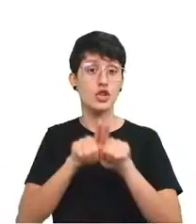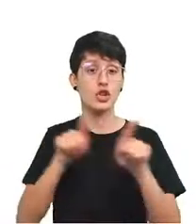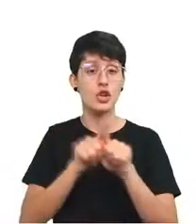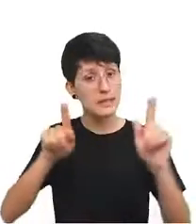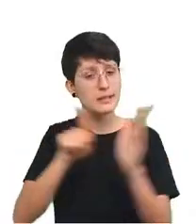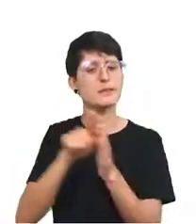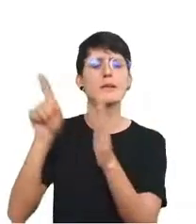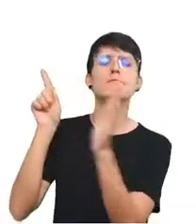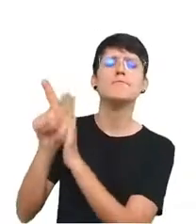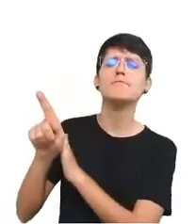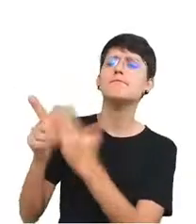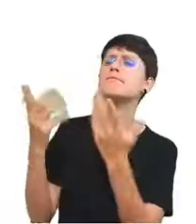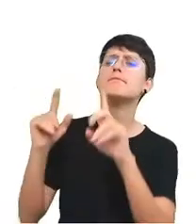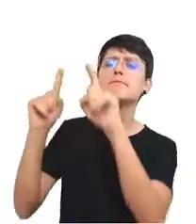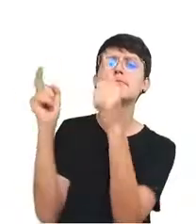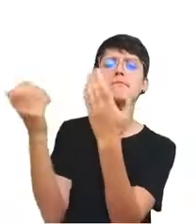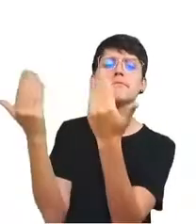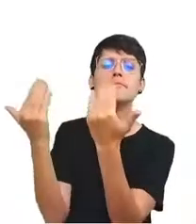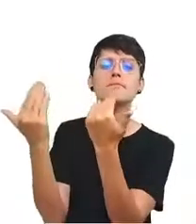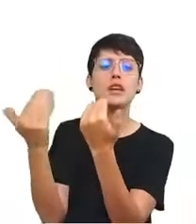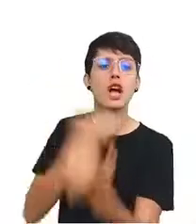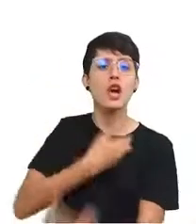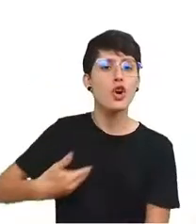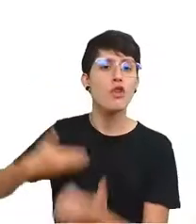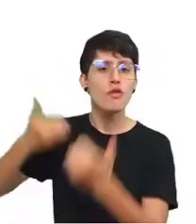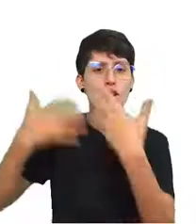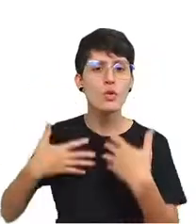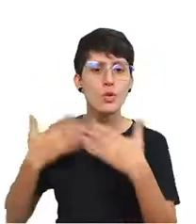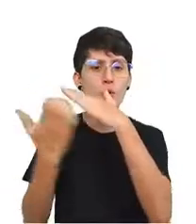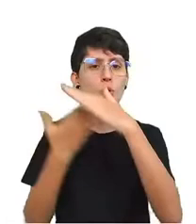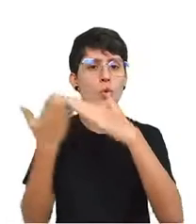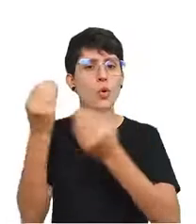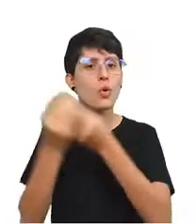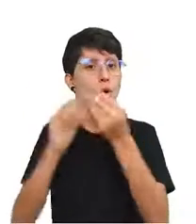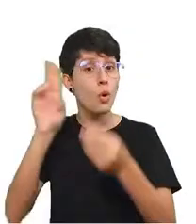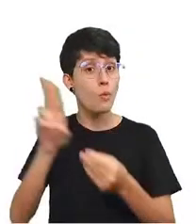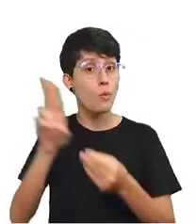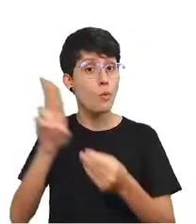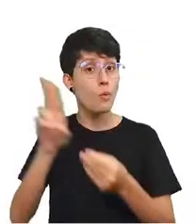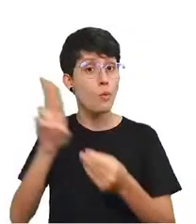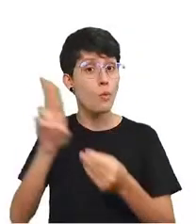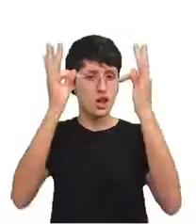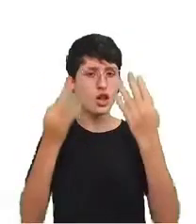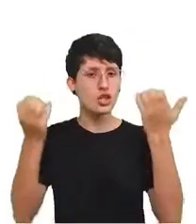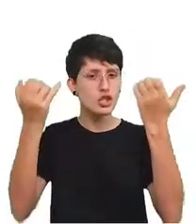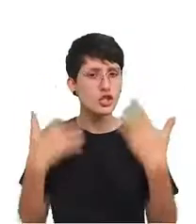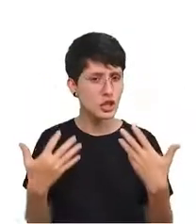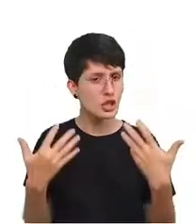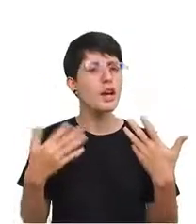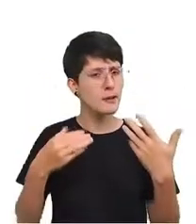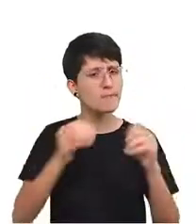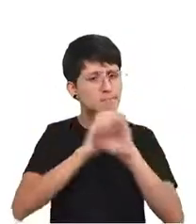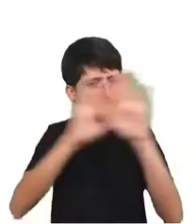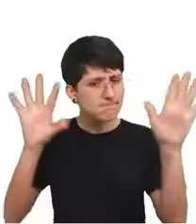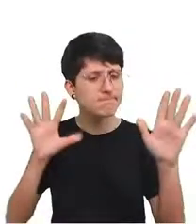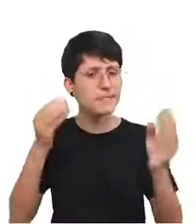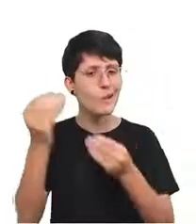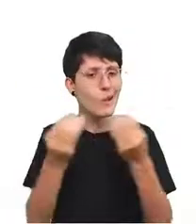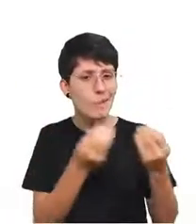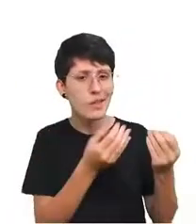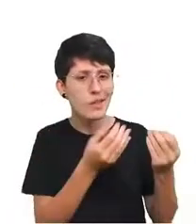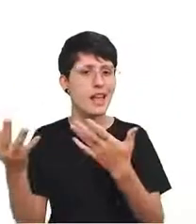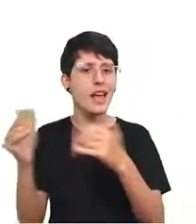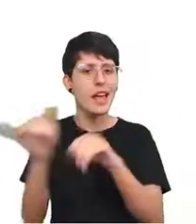interrogarmos governos e empresas sobre o seu uso dessa abordagem, oferecendo também